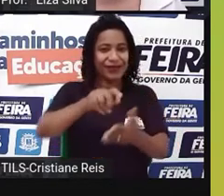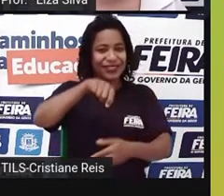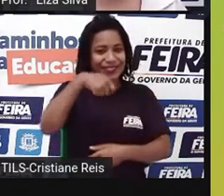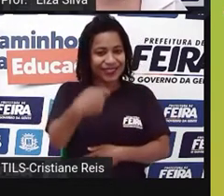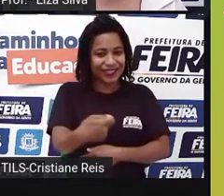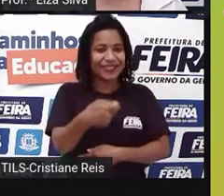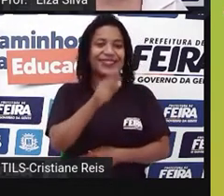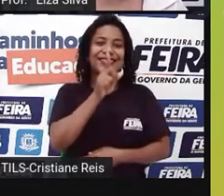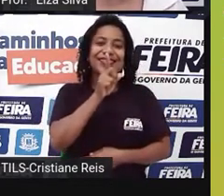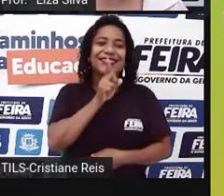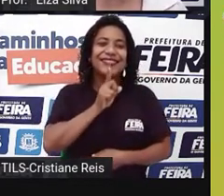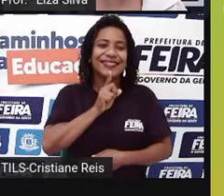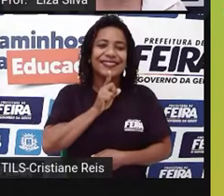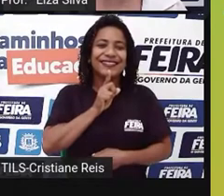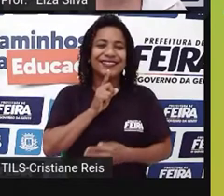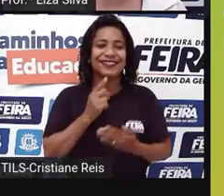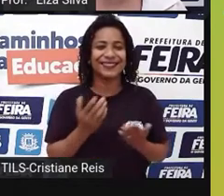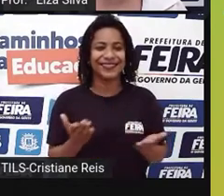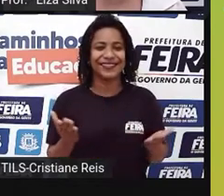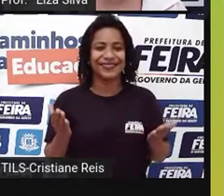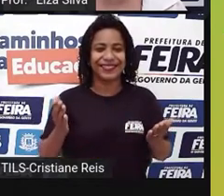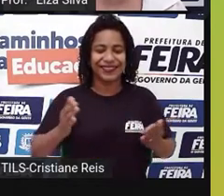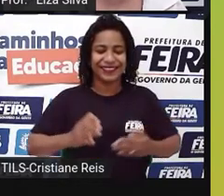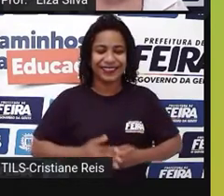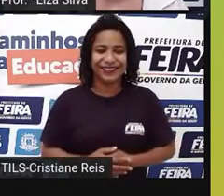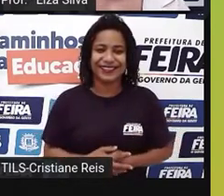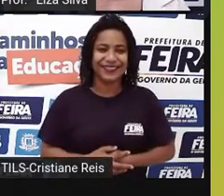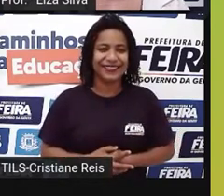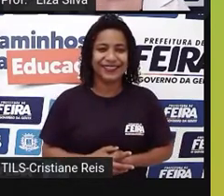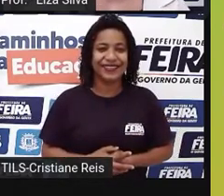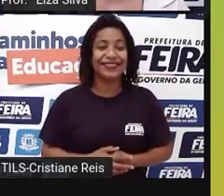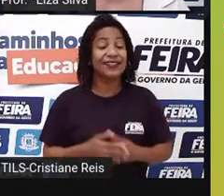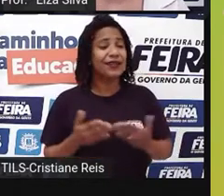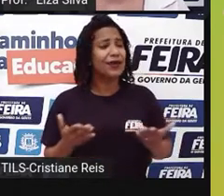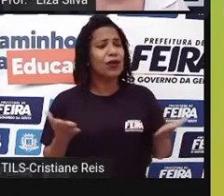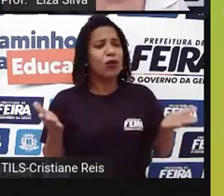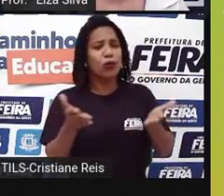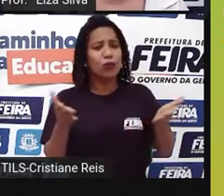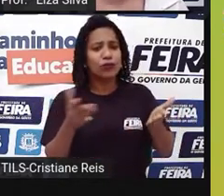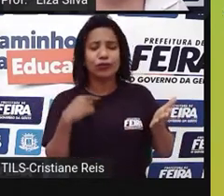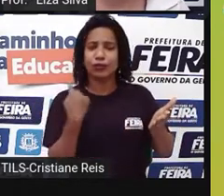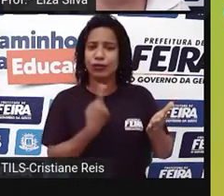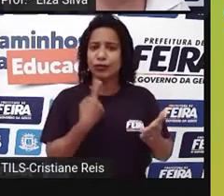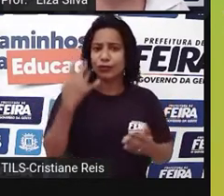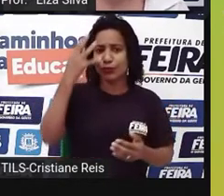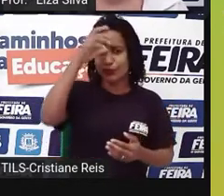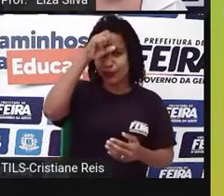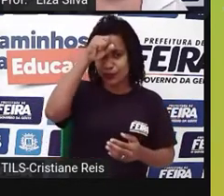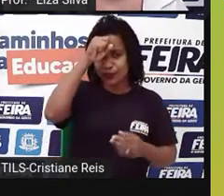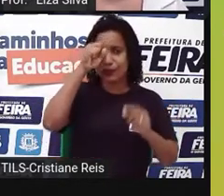intérprete, Cristiane Reis. E sobre o que é que nós vamos falar hoje?